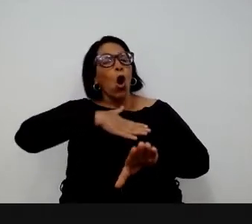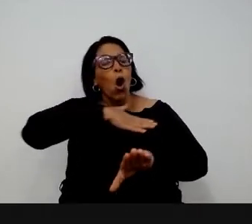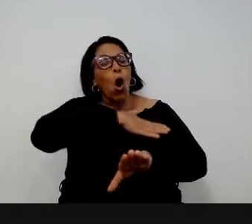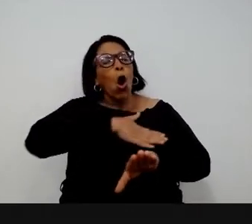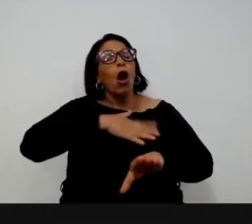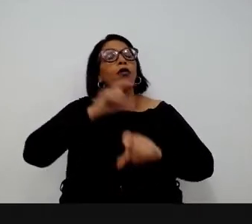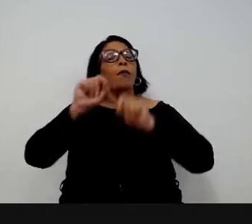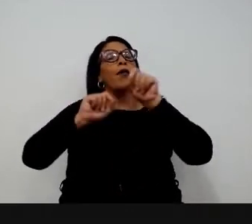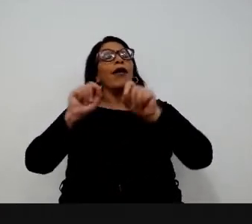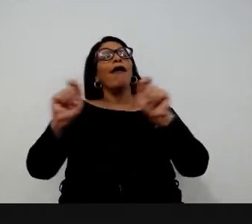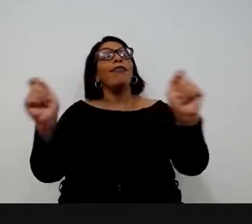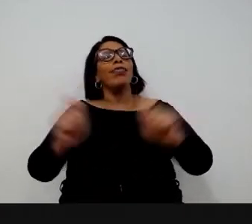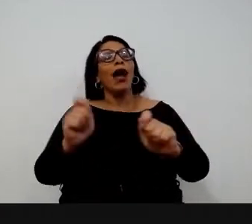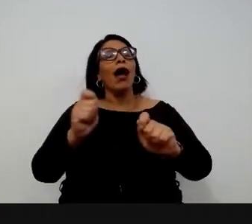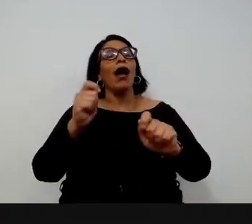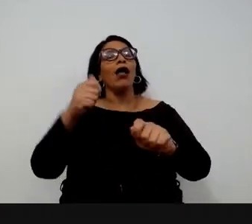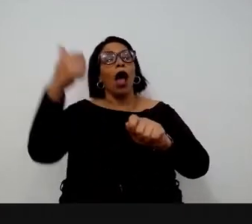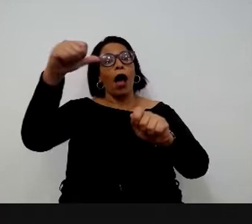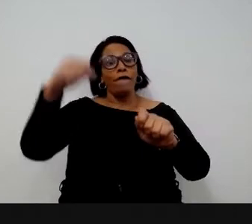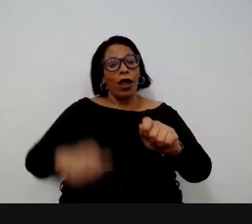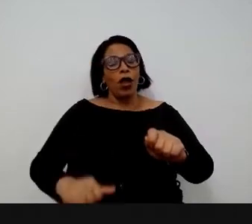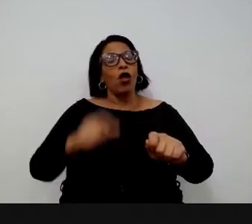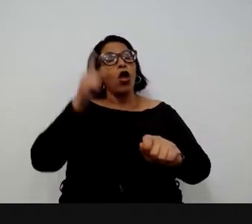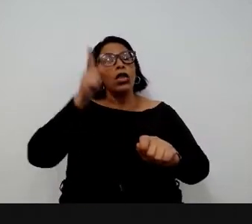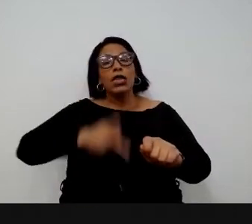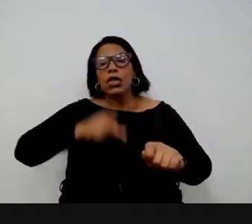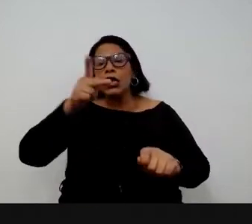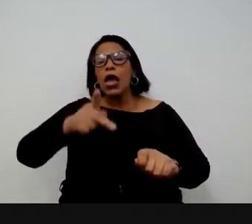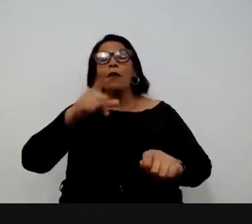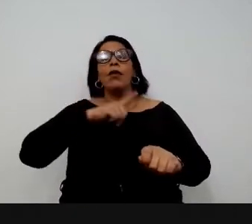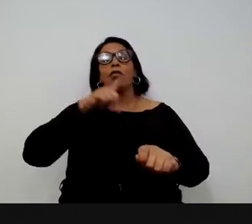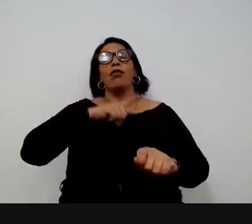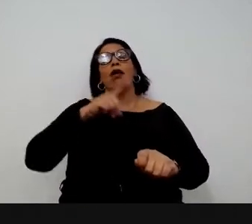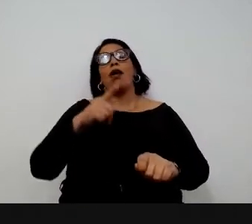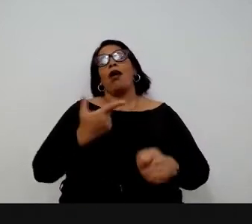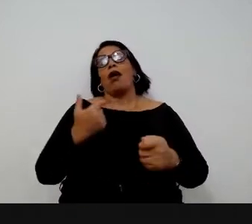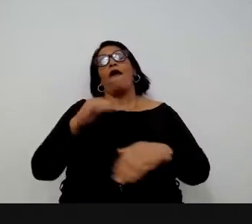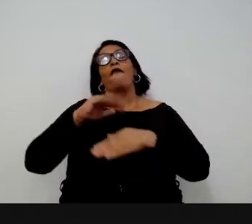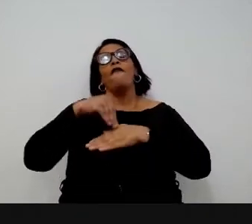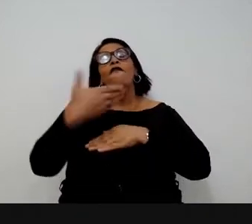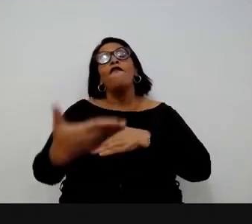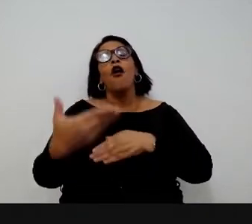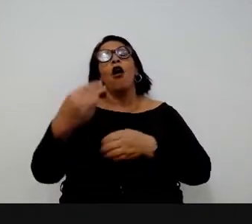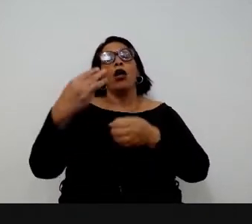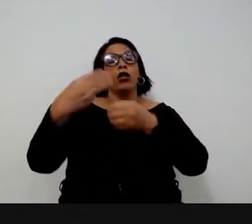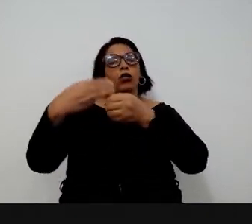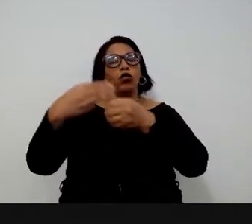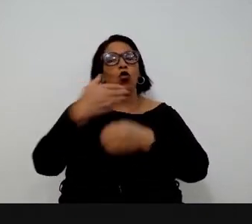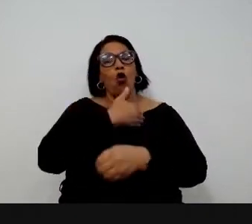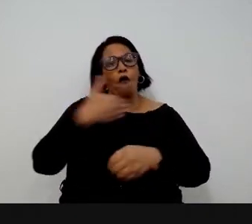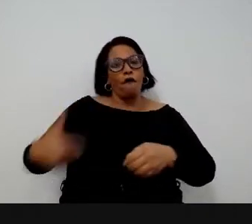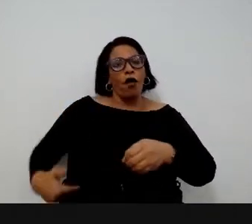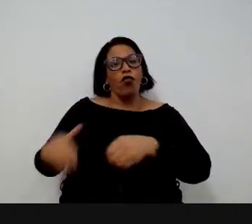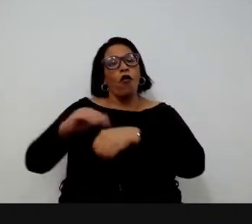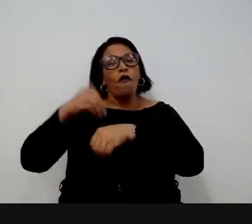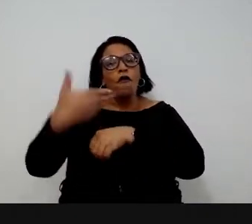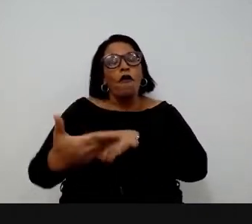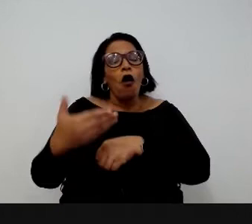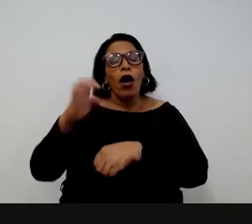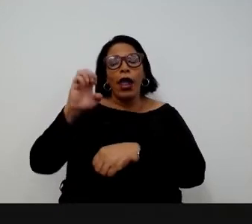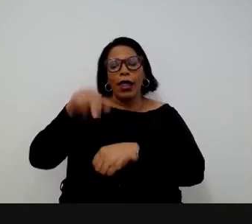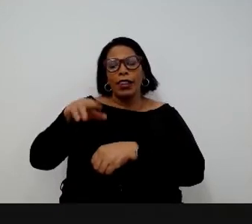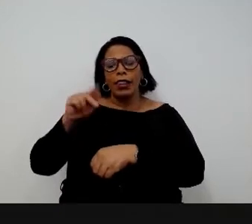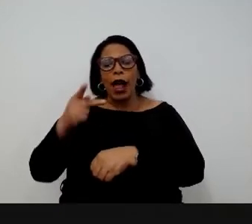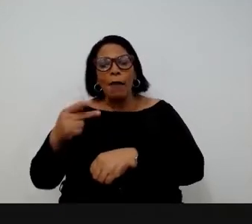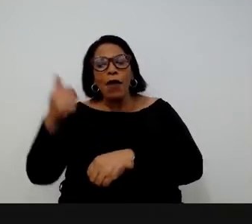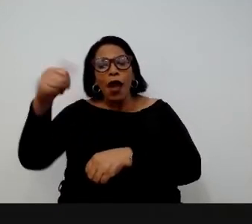parceria porque faz com que as nossas avaliações tenham sempre um reconhecimento de fora do Estado, de fora do governo olhando para aquilo que nós estamos